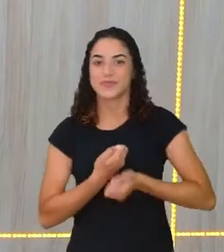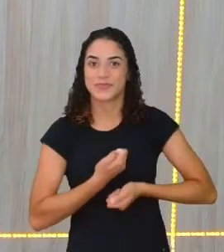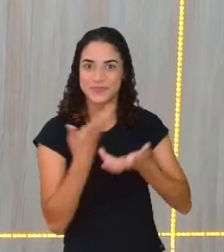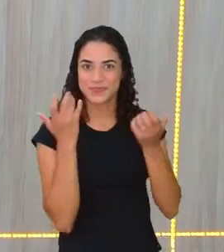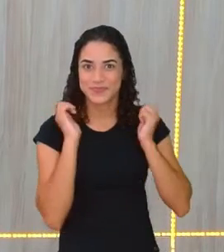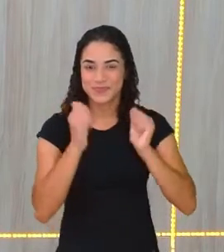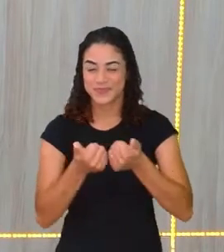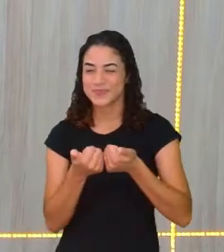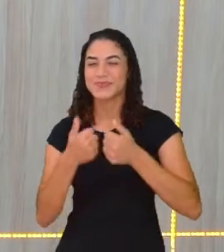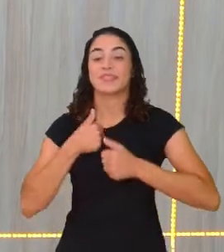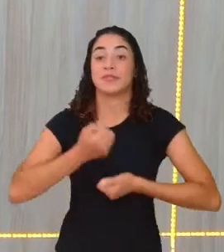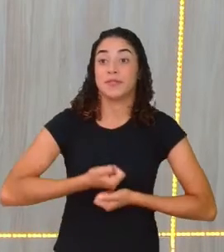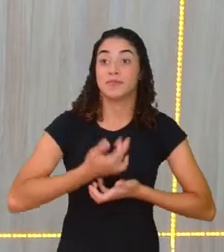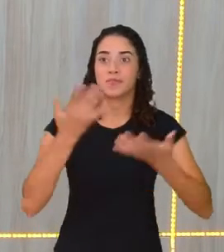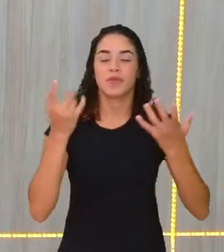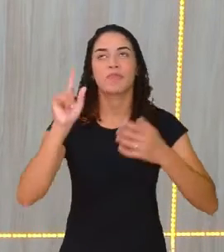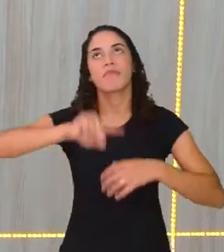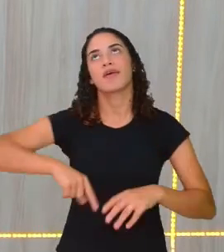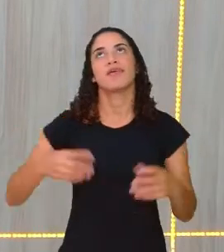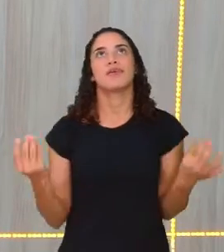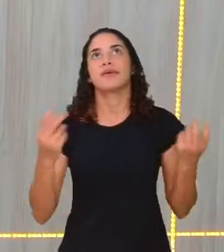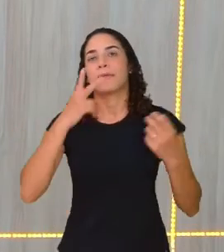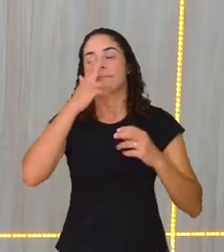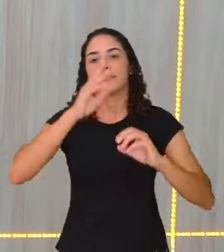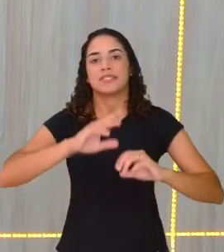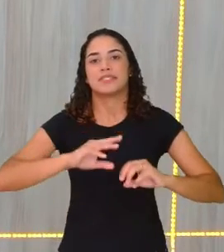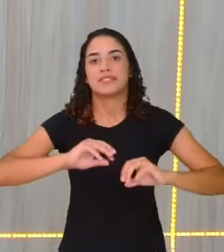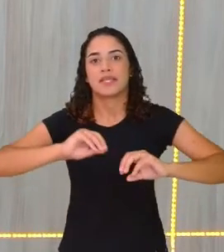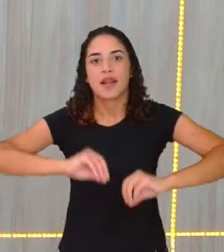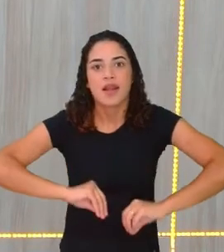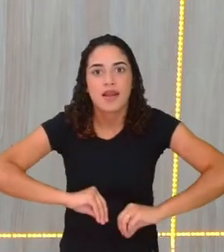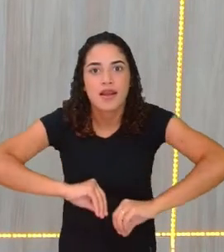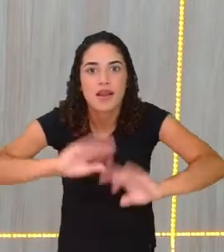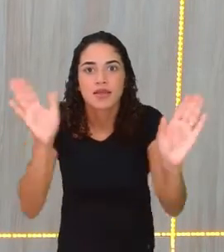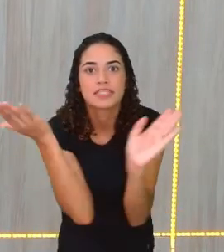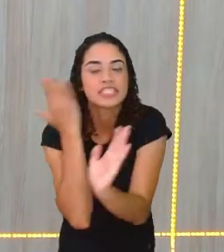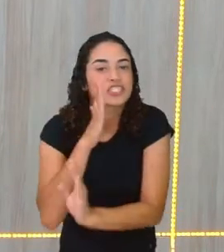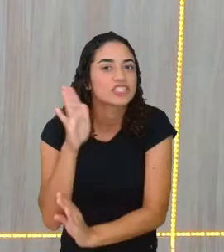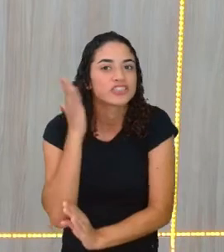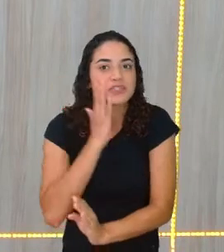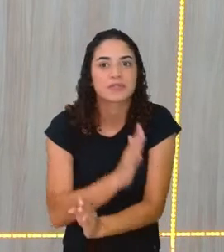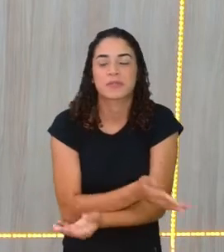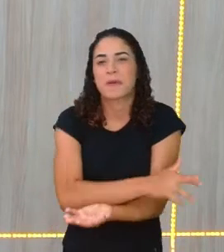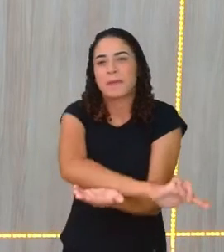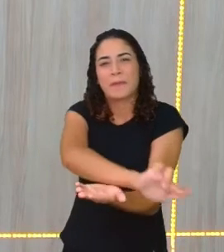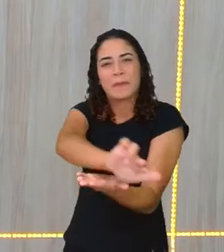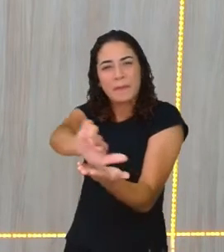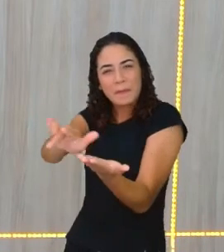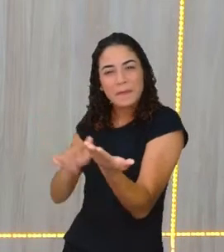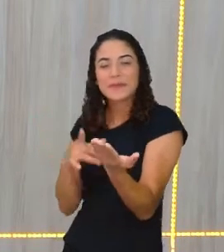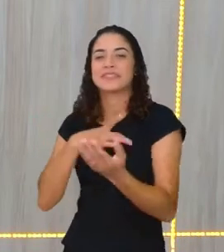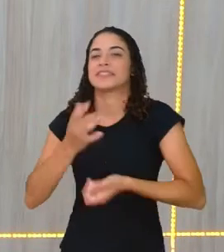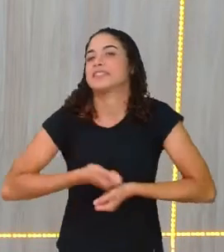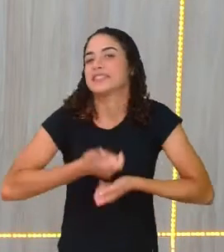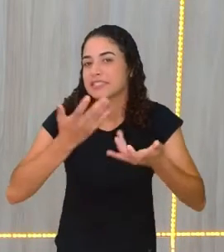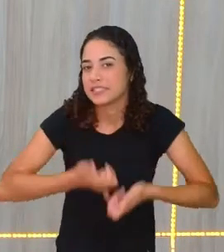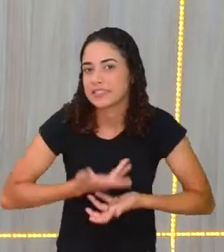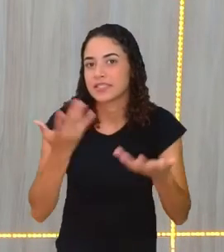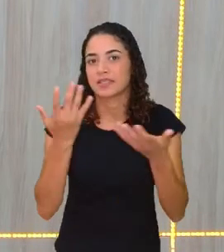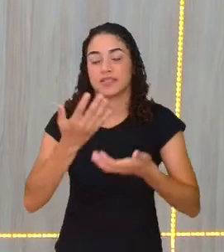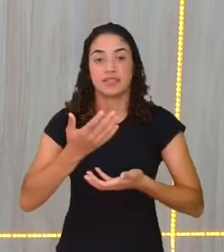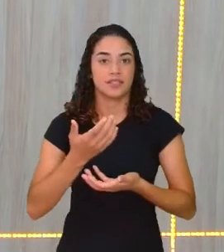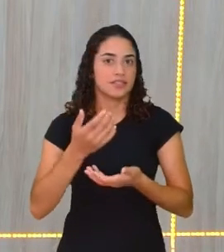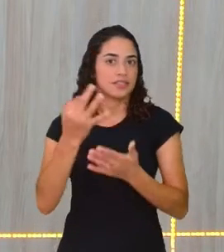Então, a poesia abre, não é? Margens para diferentes interpretações. Com o texto poético, podemos